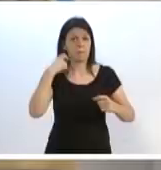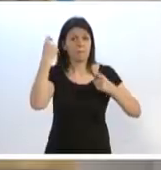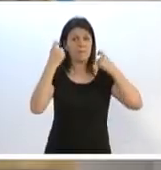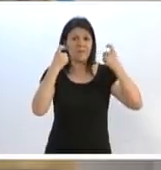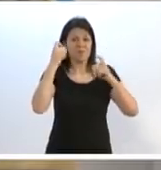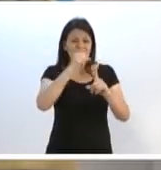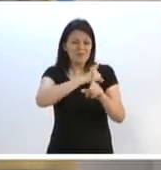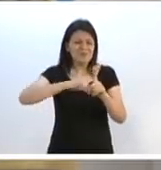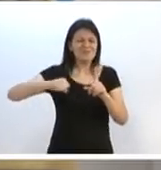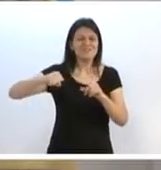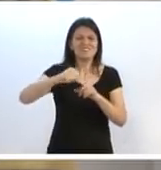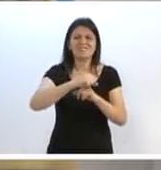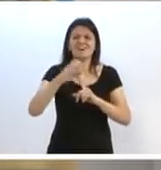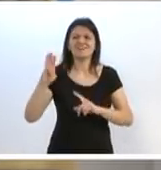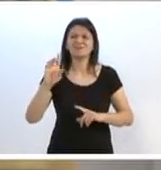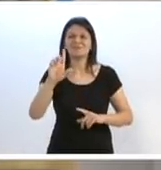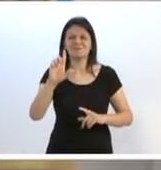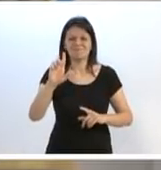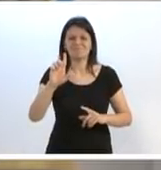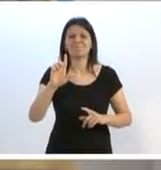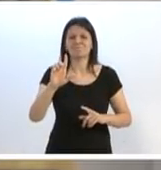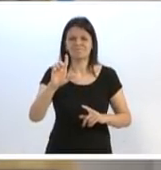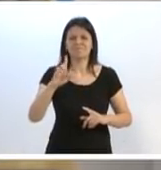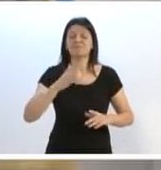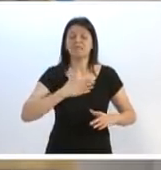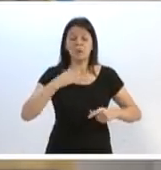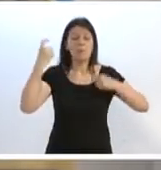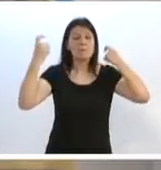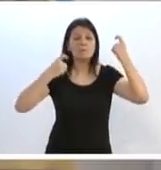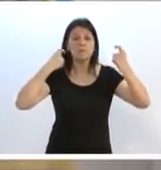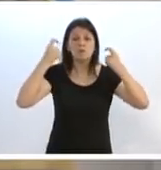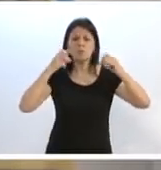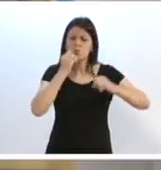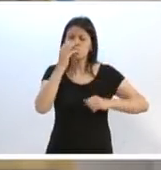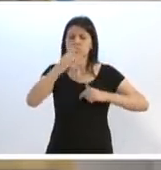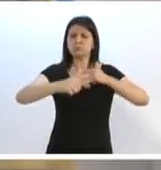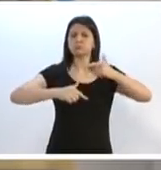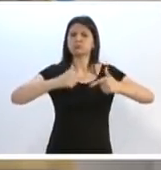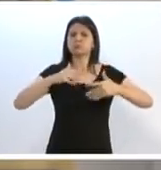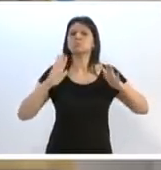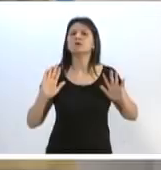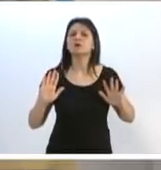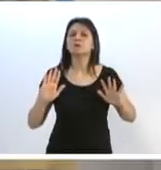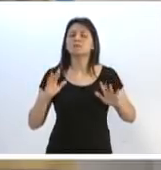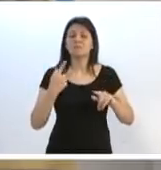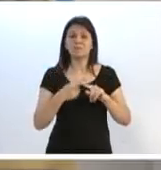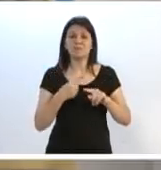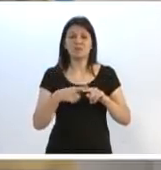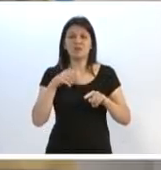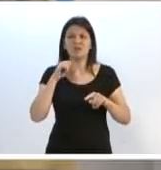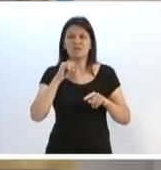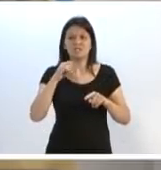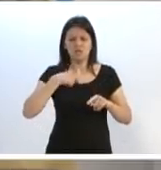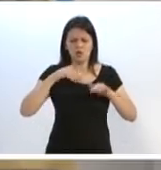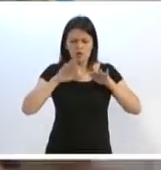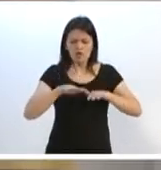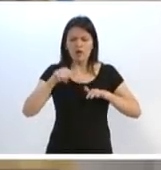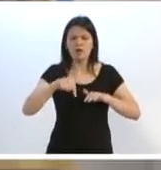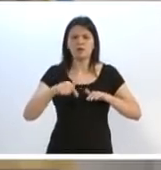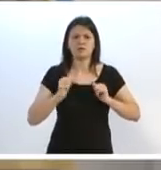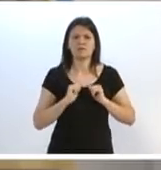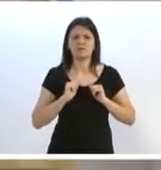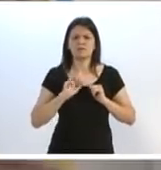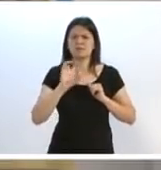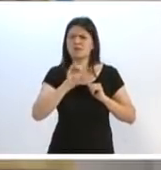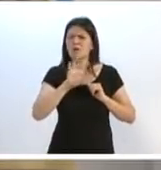com a sociedade de Blumenau. Eu me preocupo em fazer um bom trabalho. Porque se é para eu permanecer aqui, não